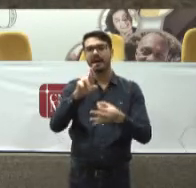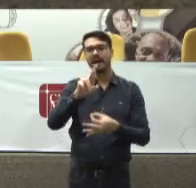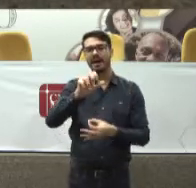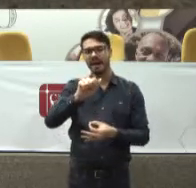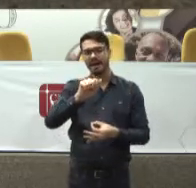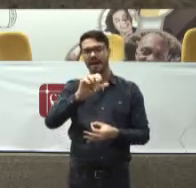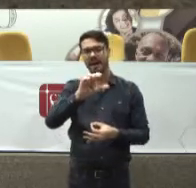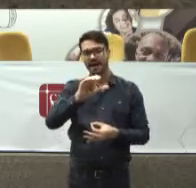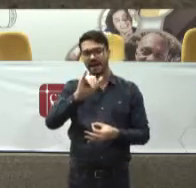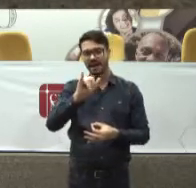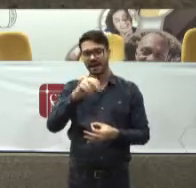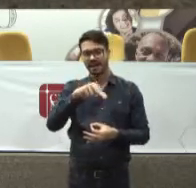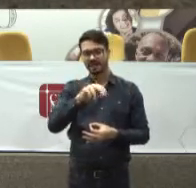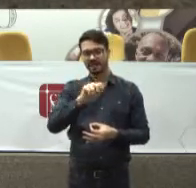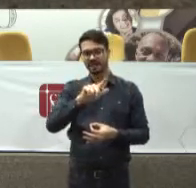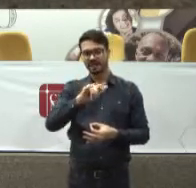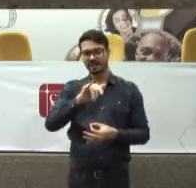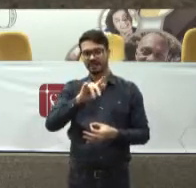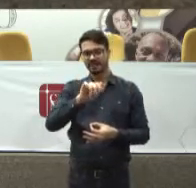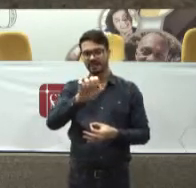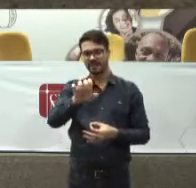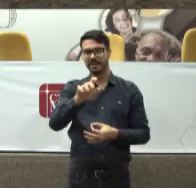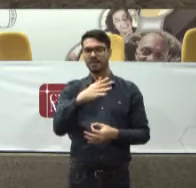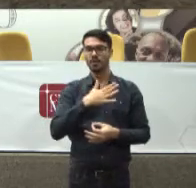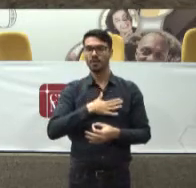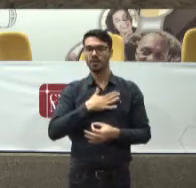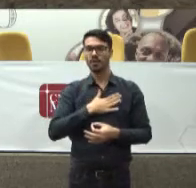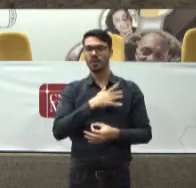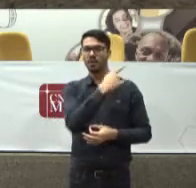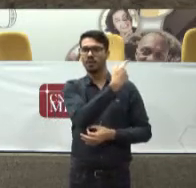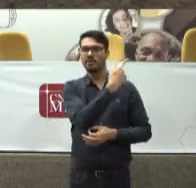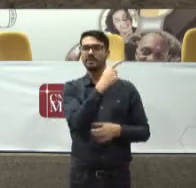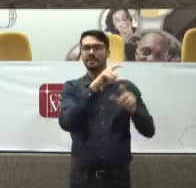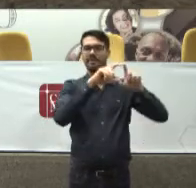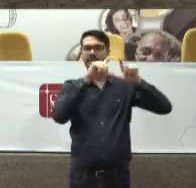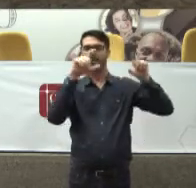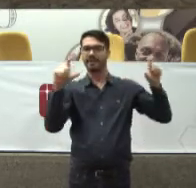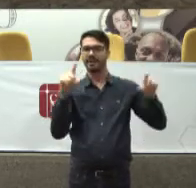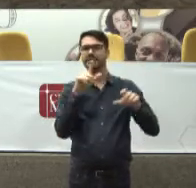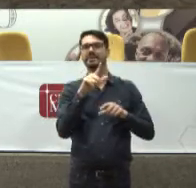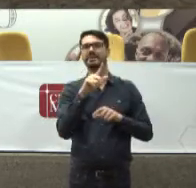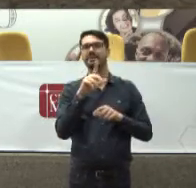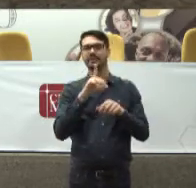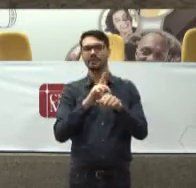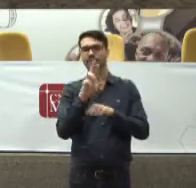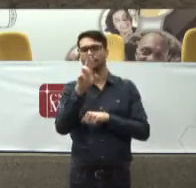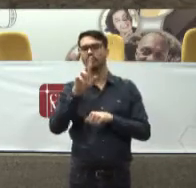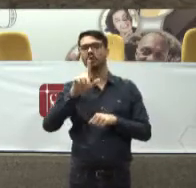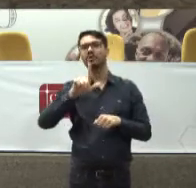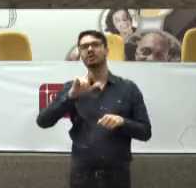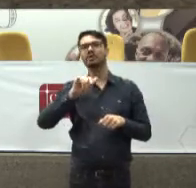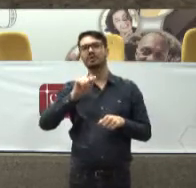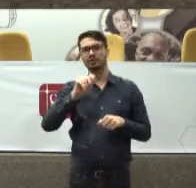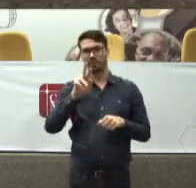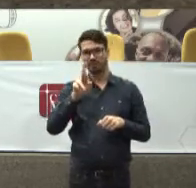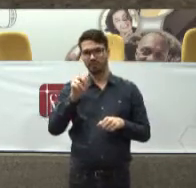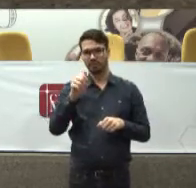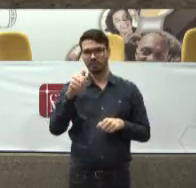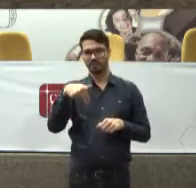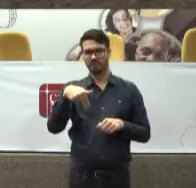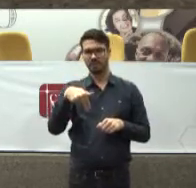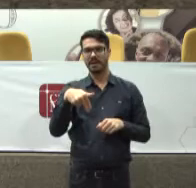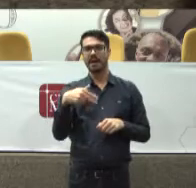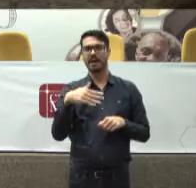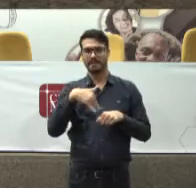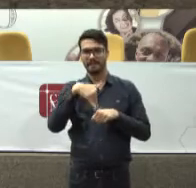E eu gostei muito Da frase Do doutor Gibran Quando fala Que a mentira É mais